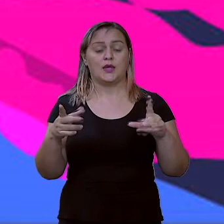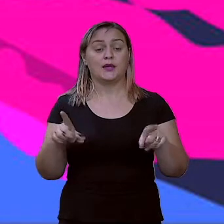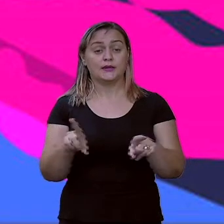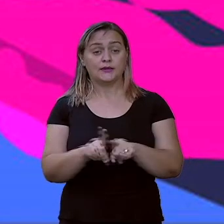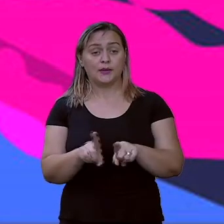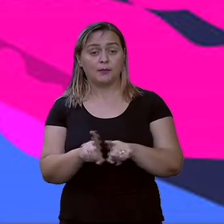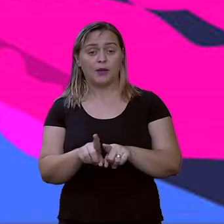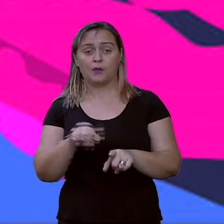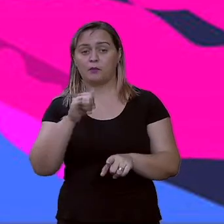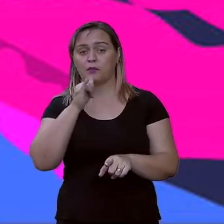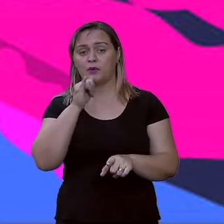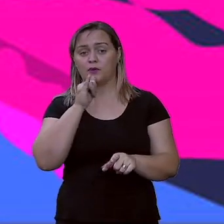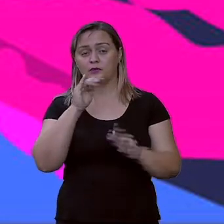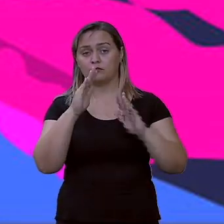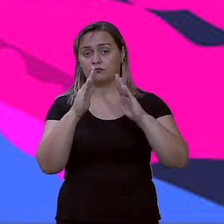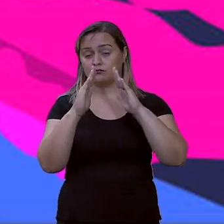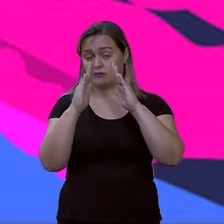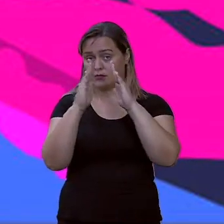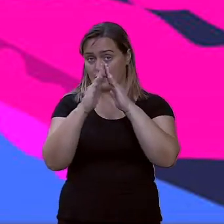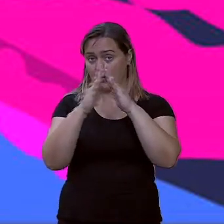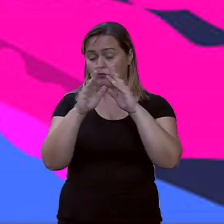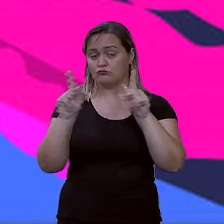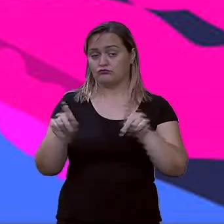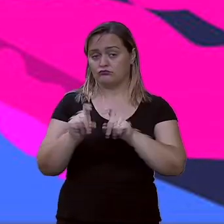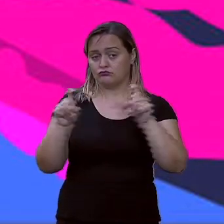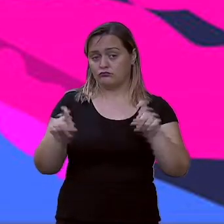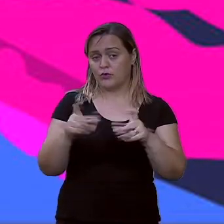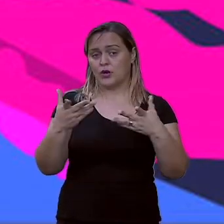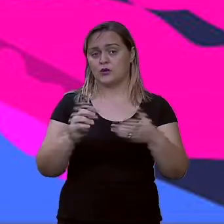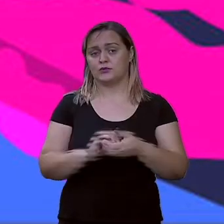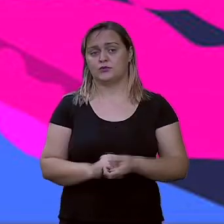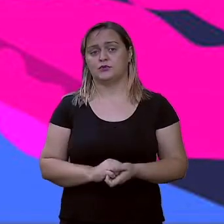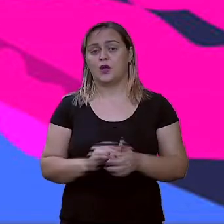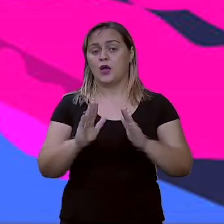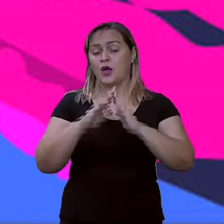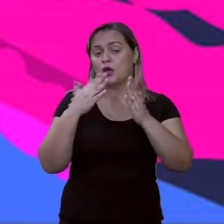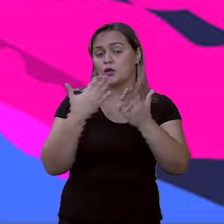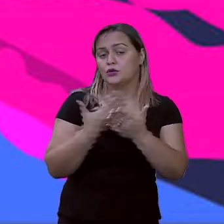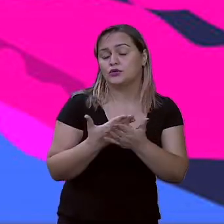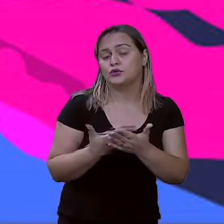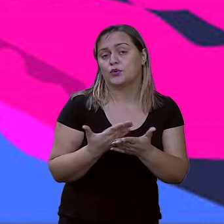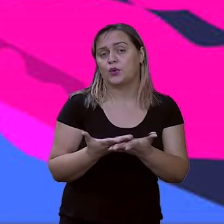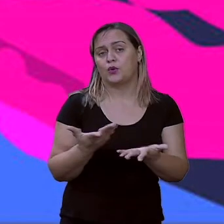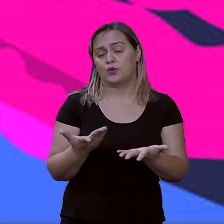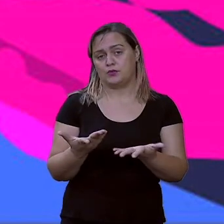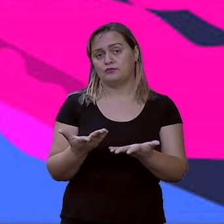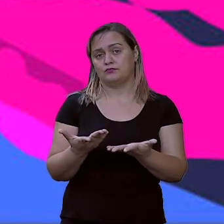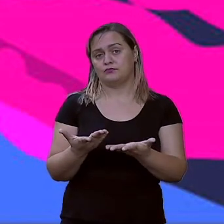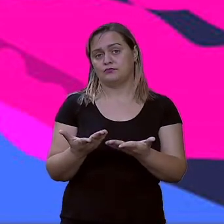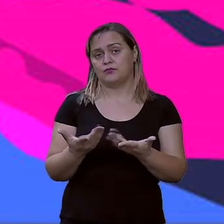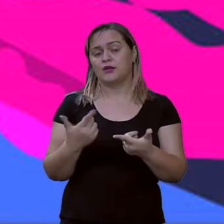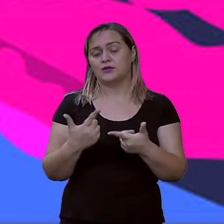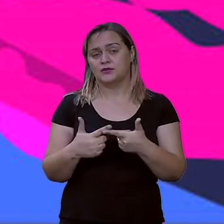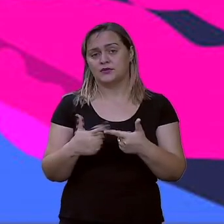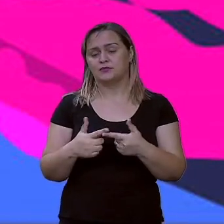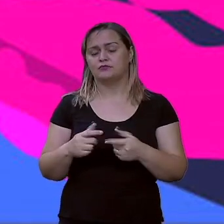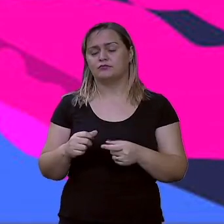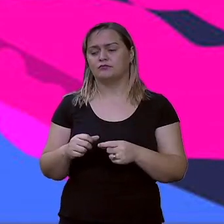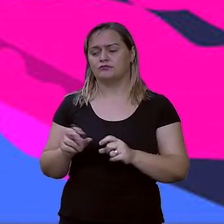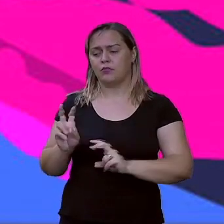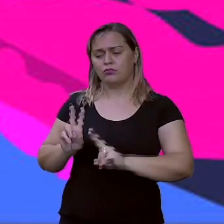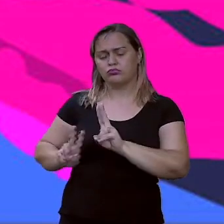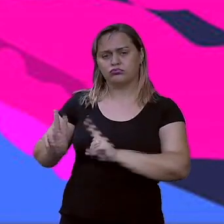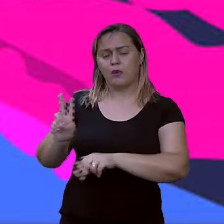responsabilidade de limitar o acesso à internet. No terceiro argumento, nesse